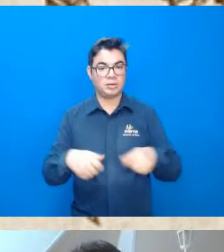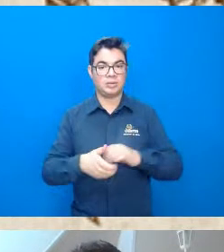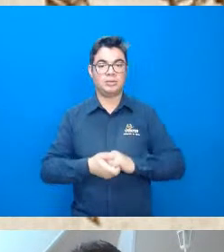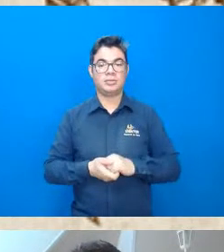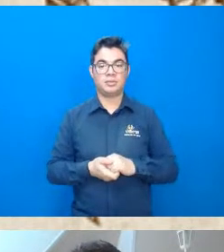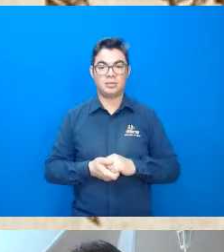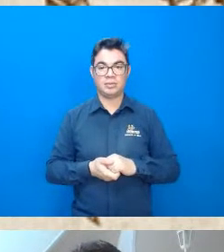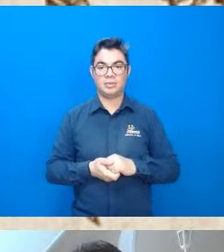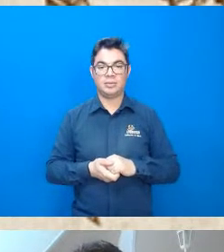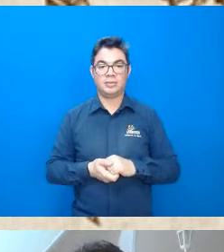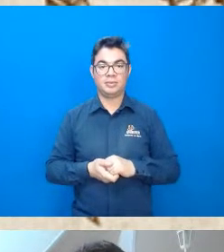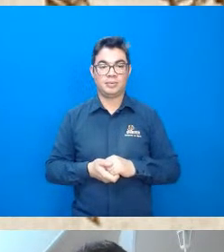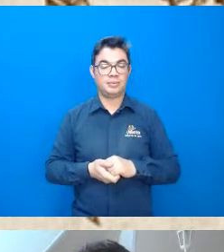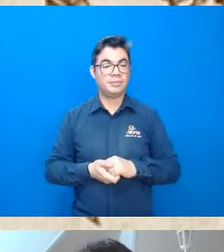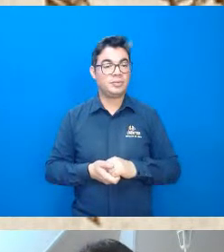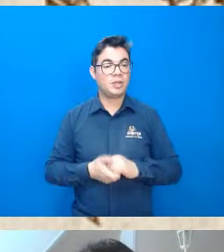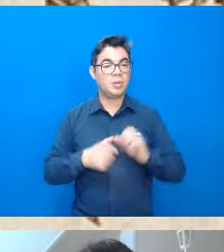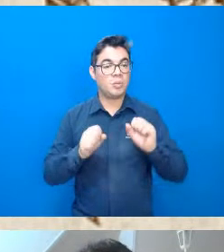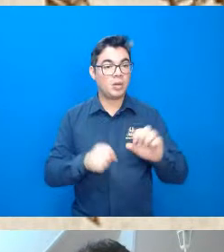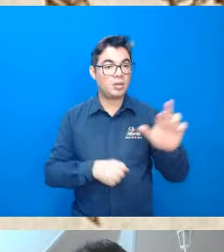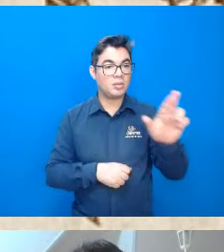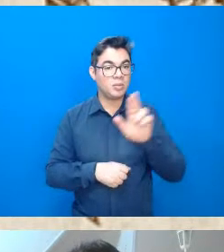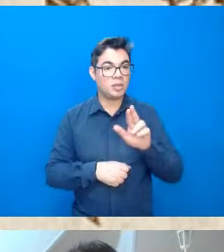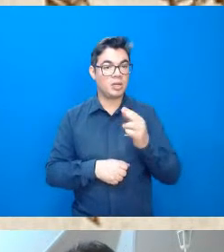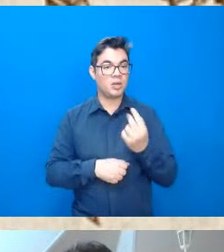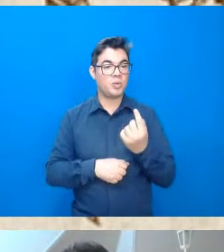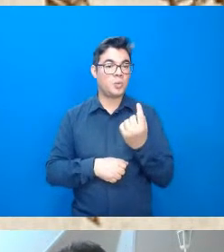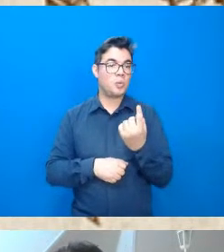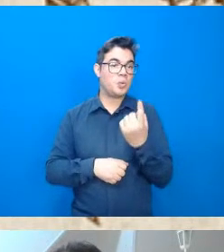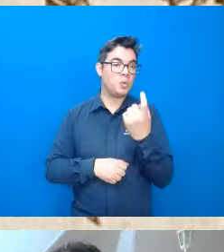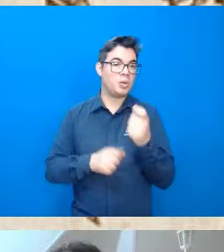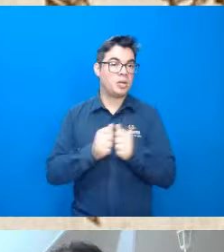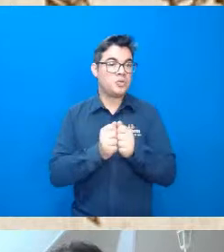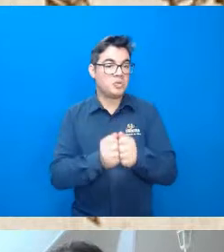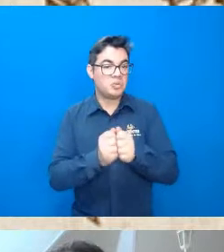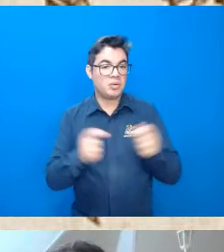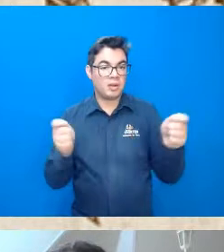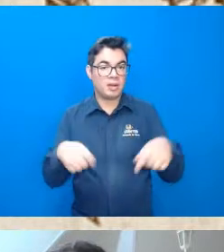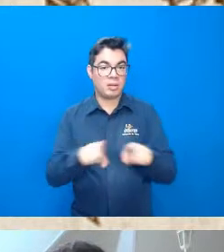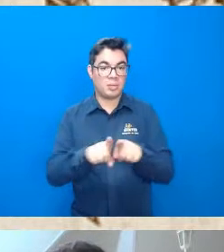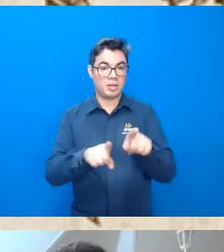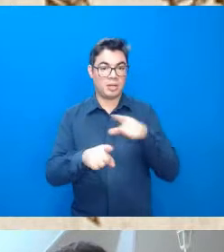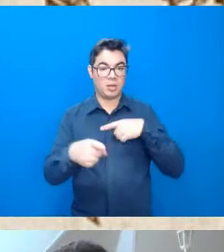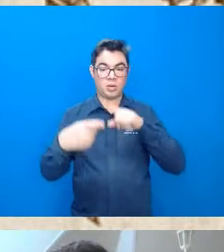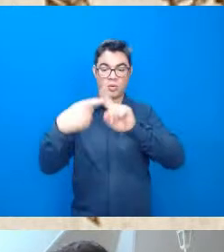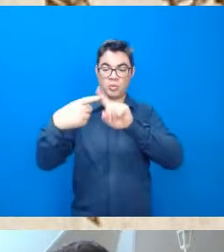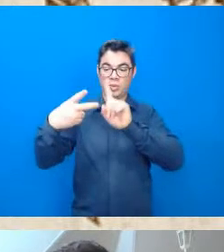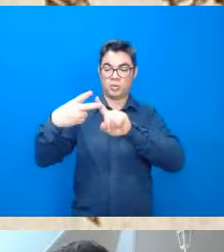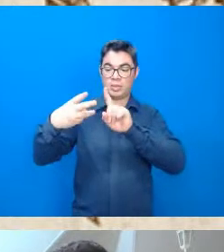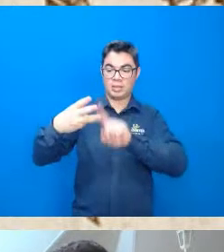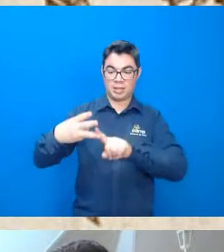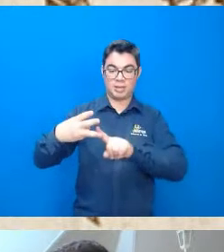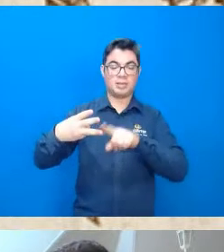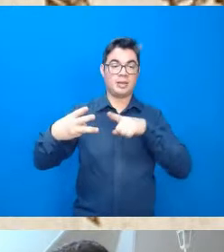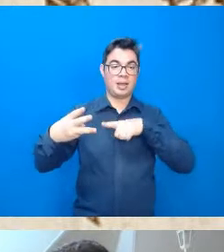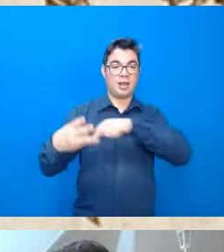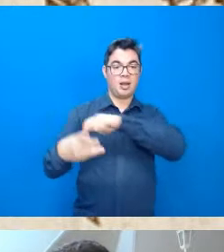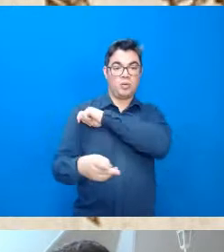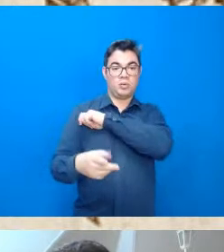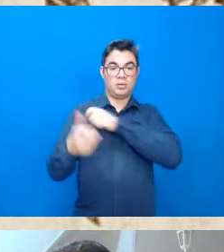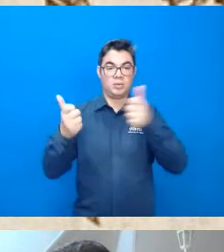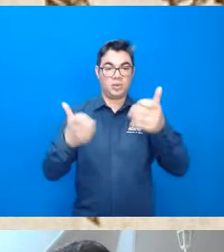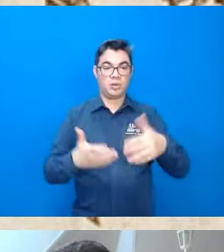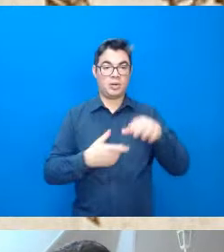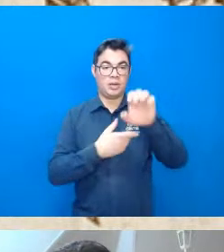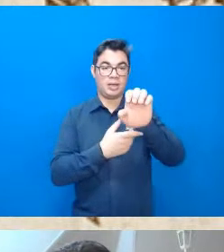que o professor Luiz poderia respondê-las meio que concomitante tá eu tenho três aqui de alunos nossos então o